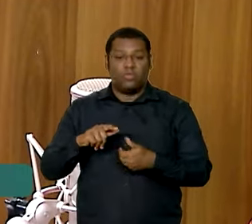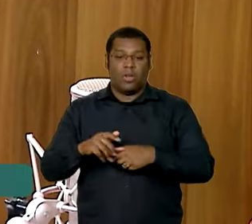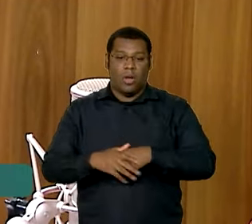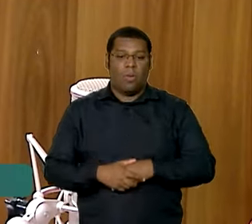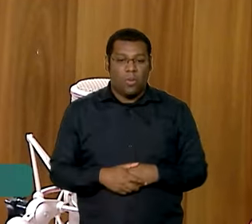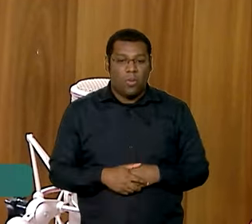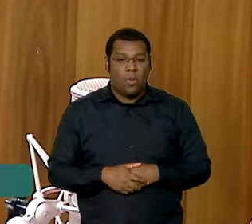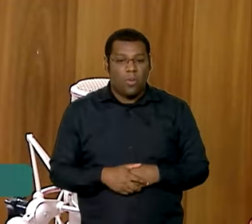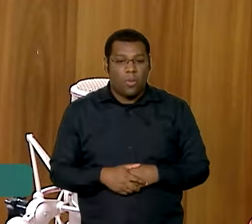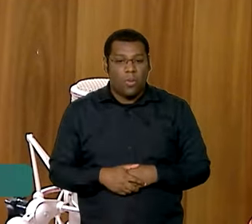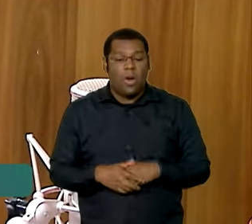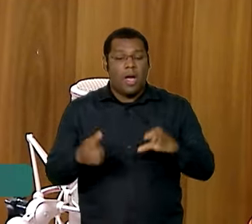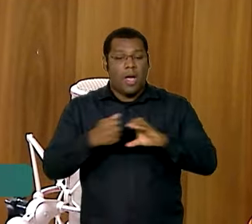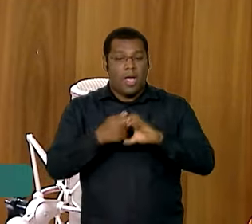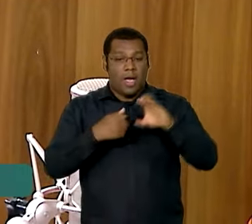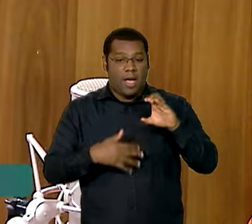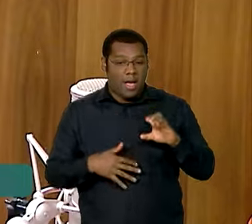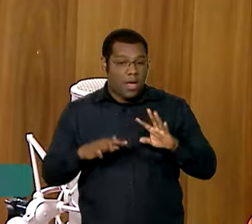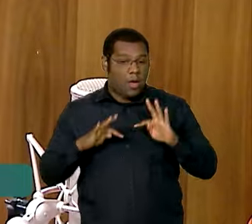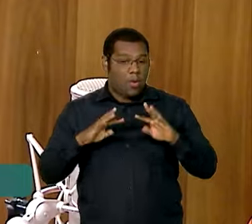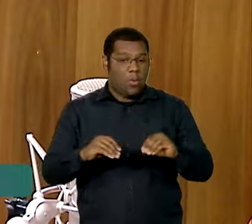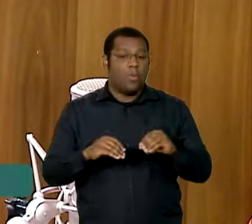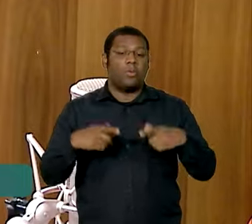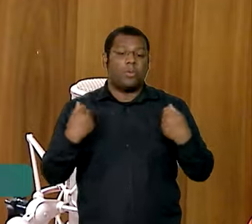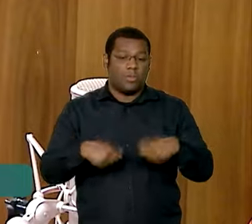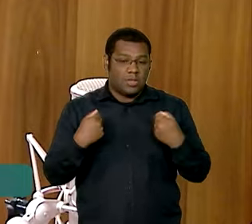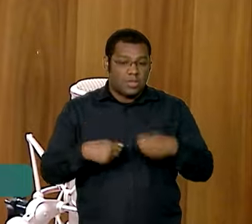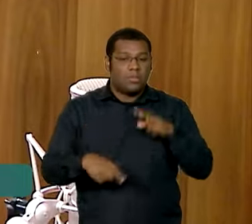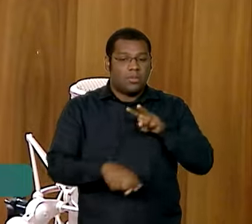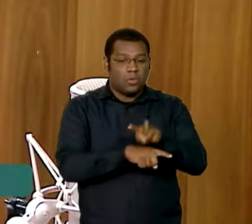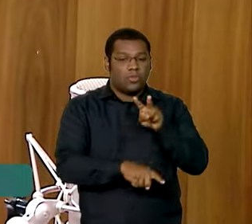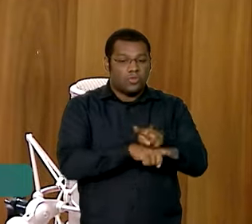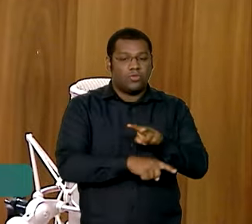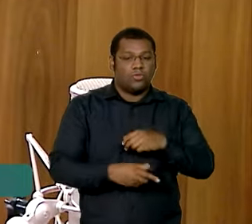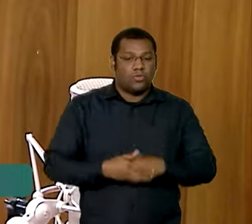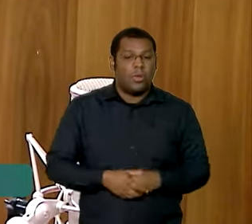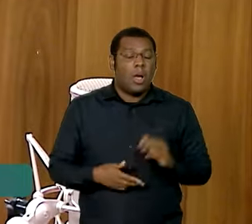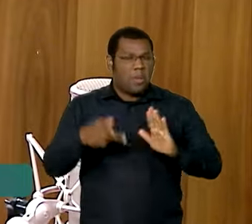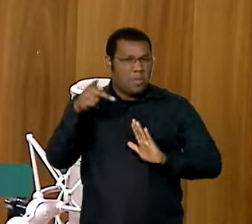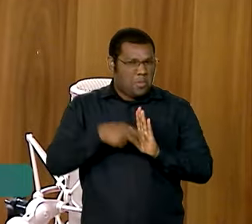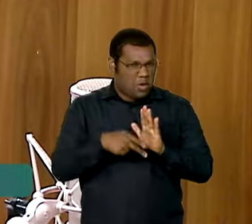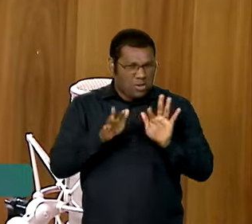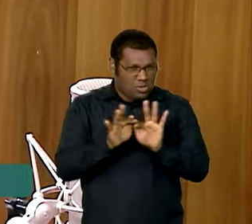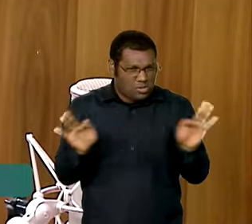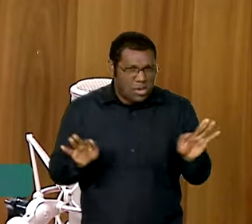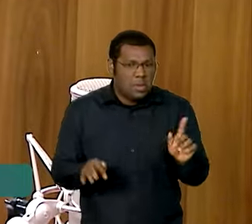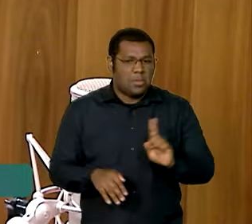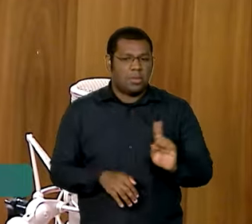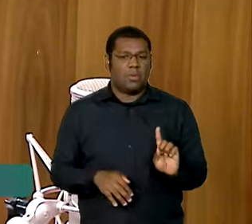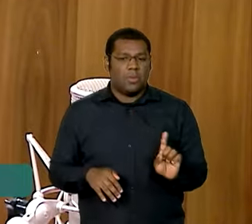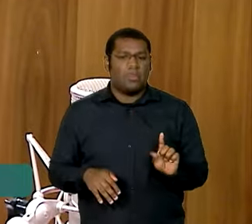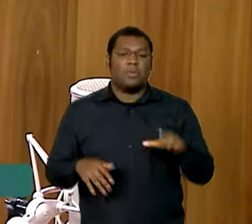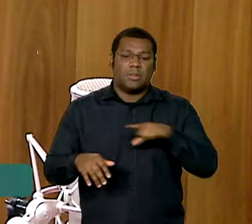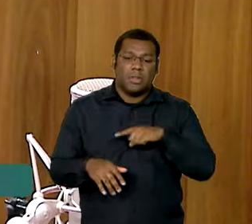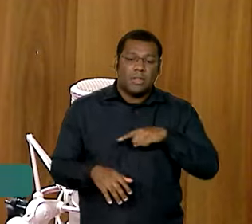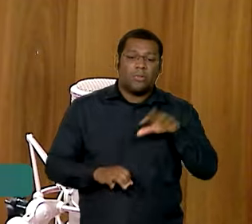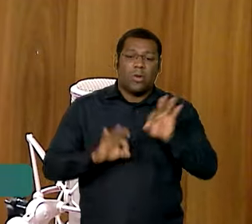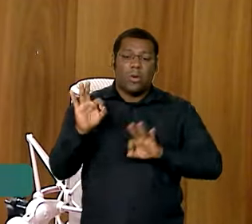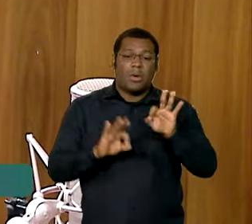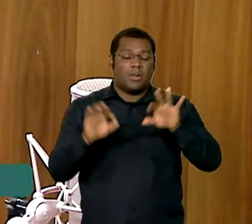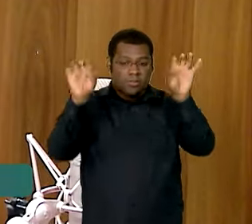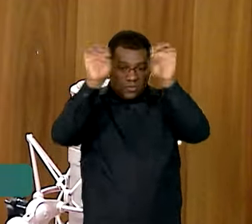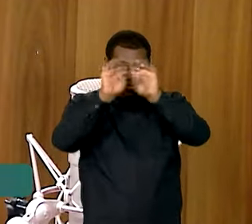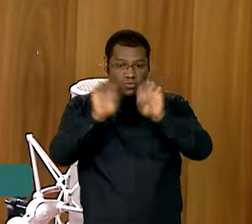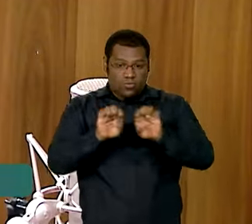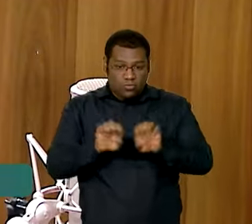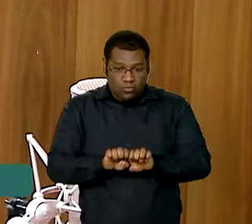elementos que a compõem precisam ser muito cuidados, então não se trata de um projeto simples. Nós temos essa parte mais estrutural, do piso, da